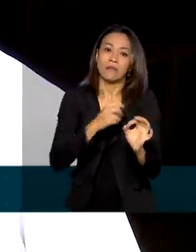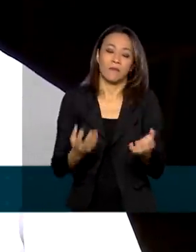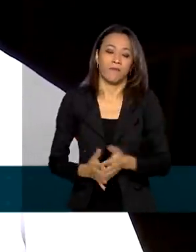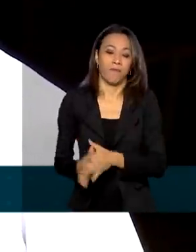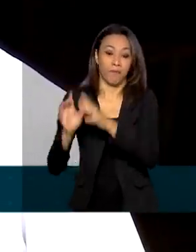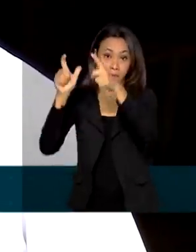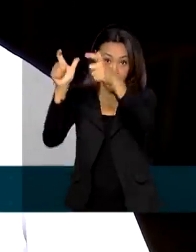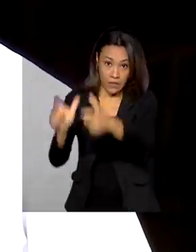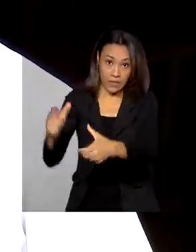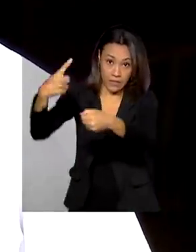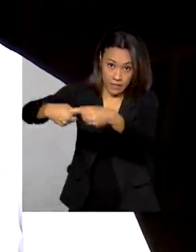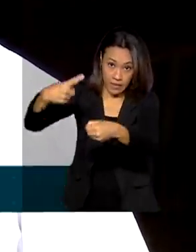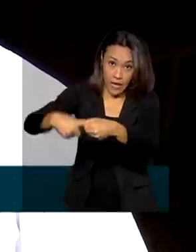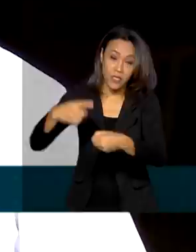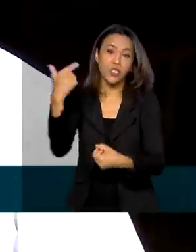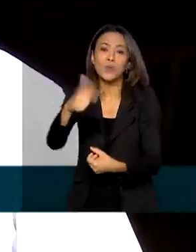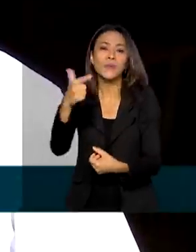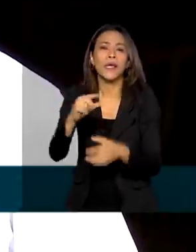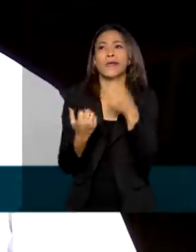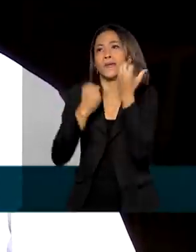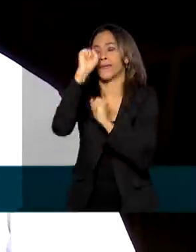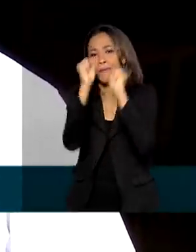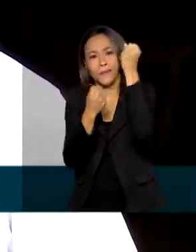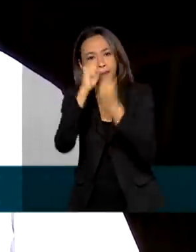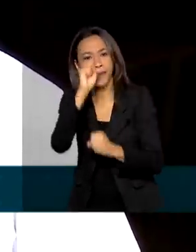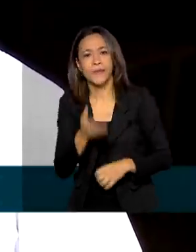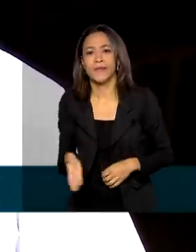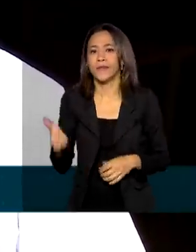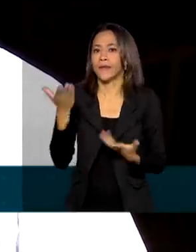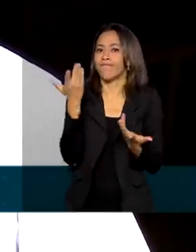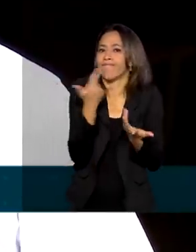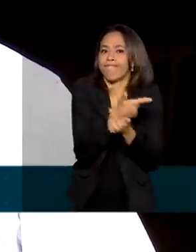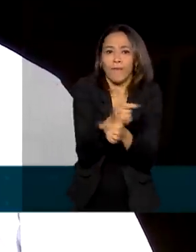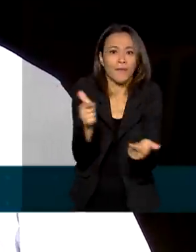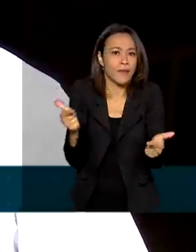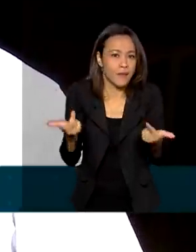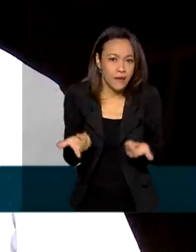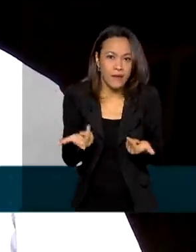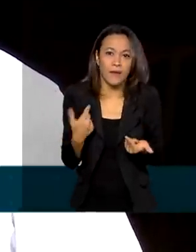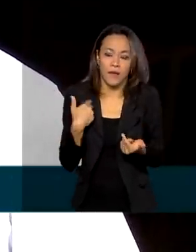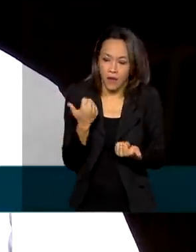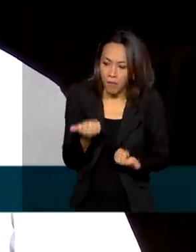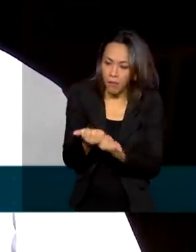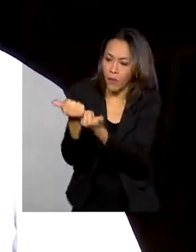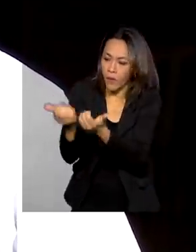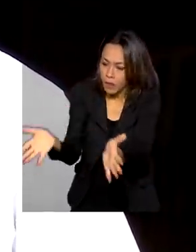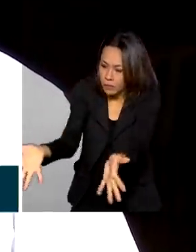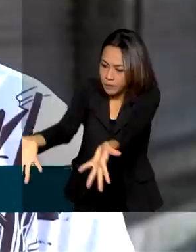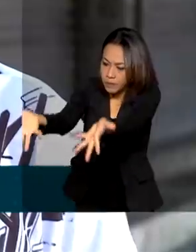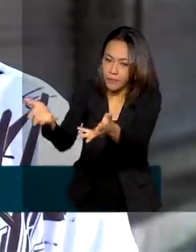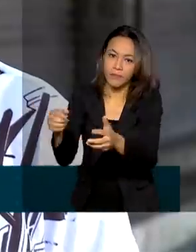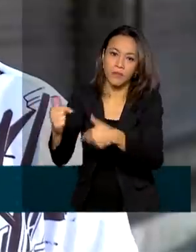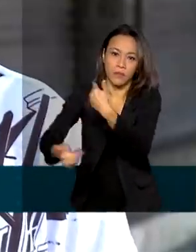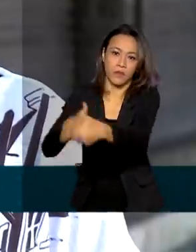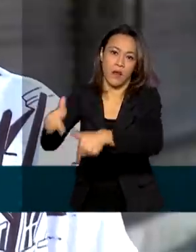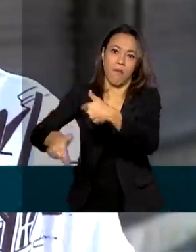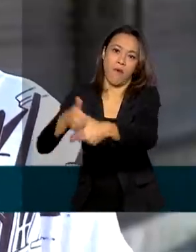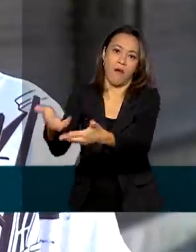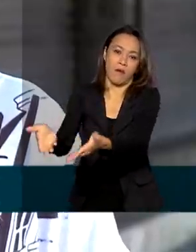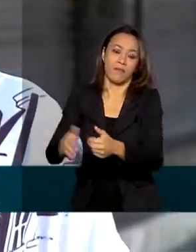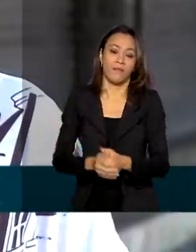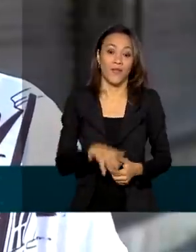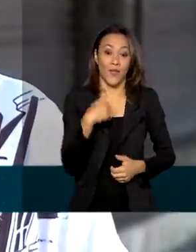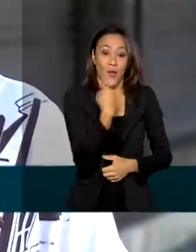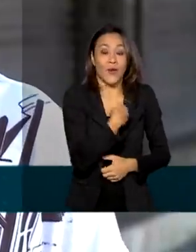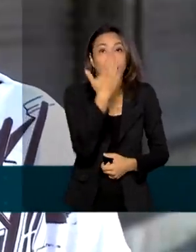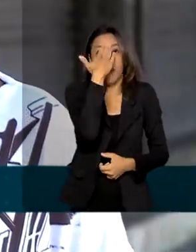não tem uma indústria, não tem uma fábrica que sustenta a população da cidade. A gente está dando graças a